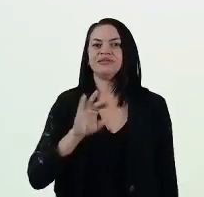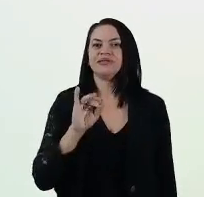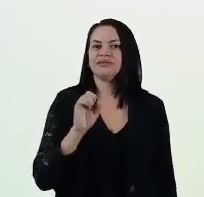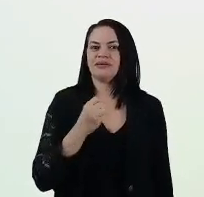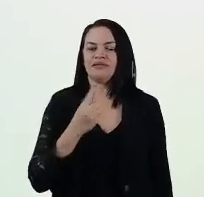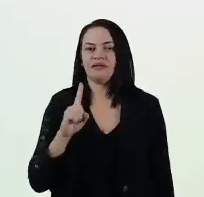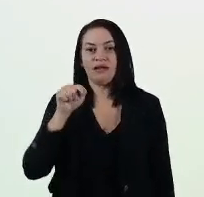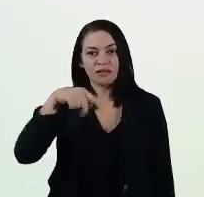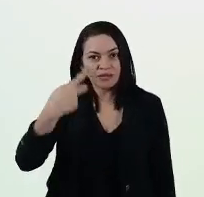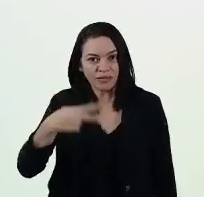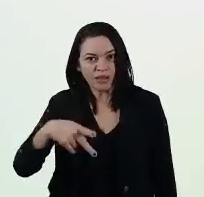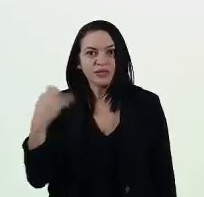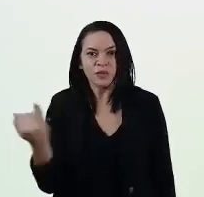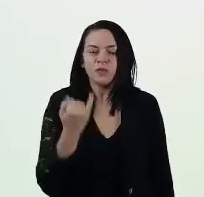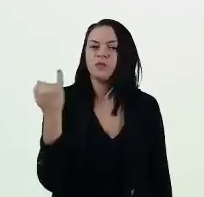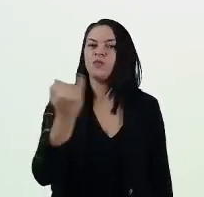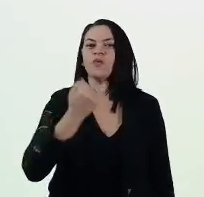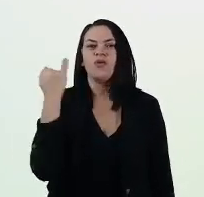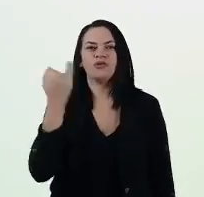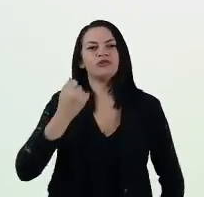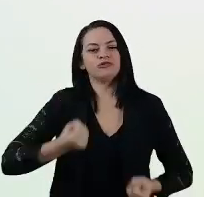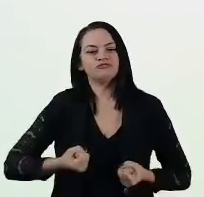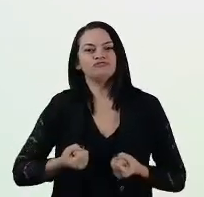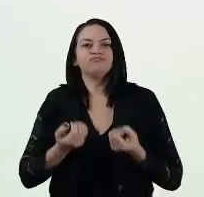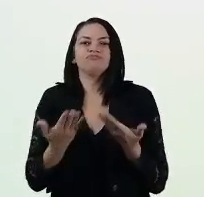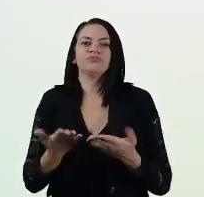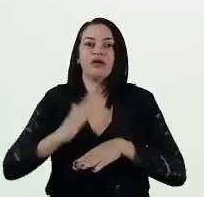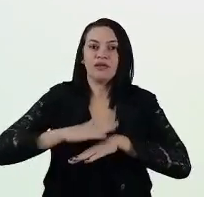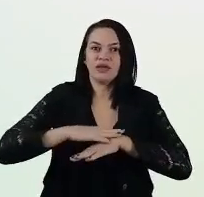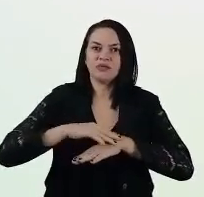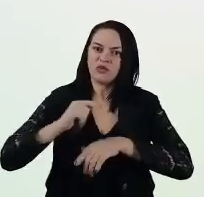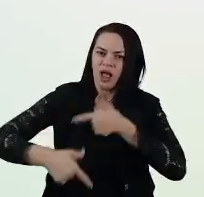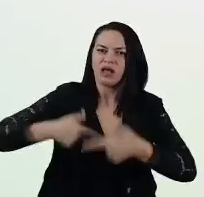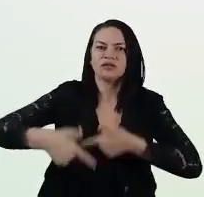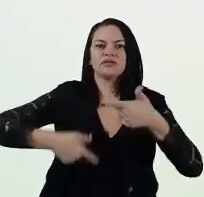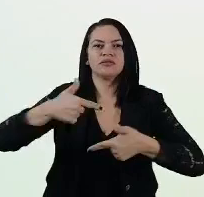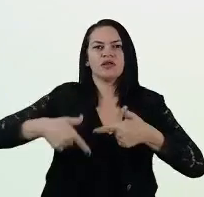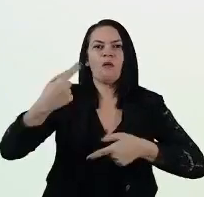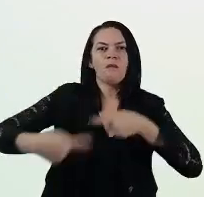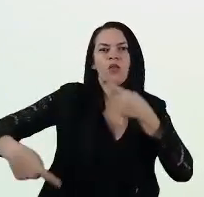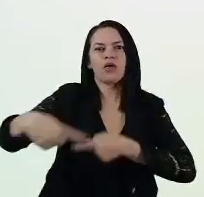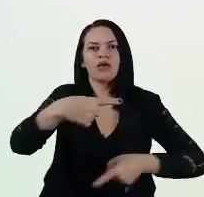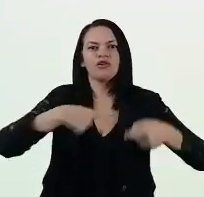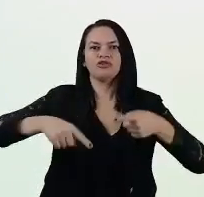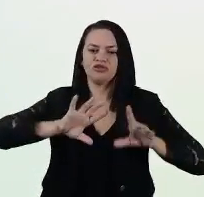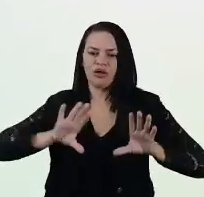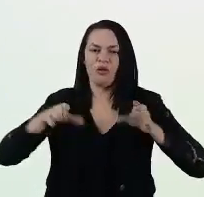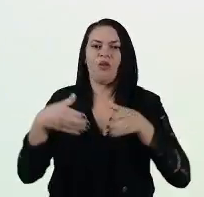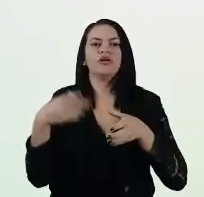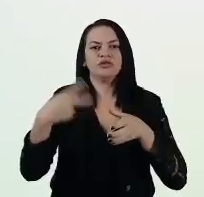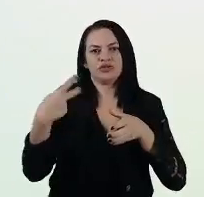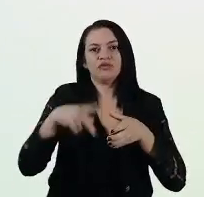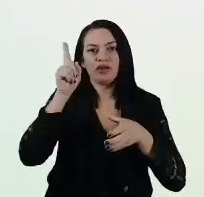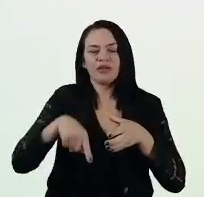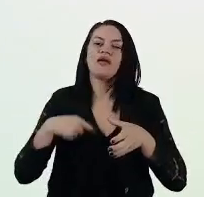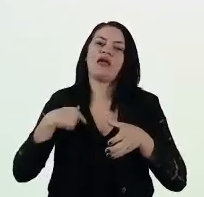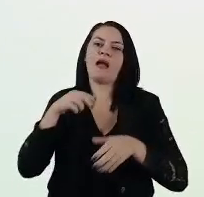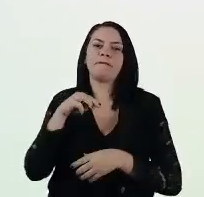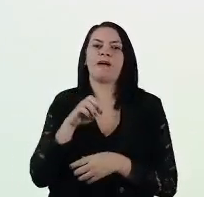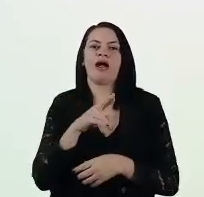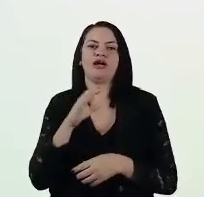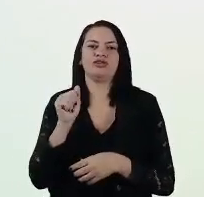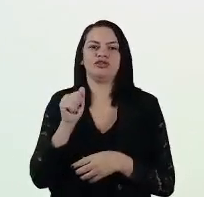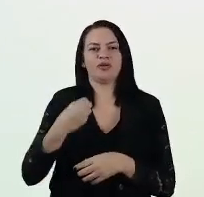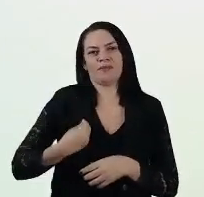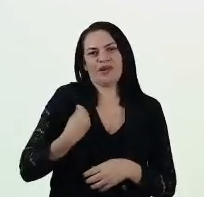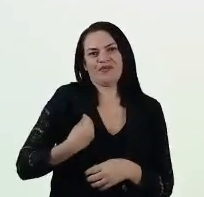nesse importante empreendimento, nessa importante ação política coletiva que é a marcha